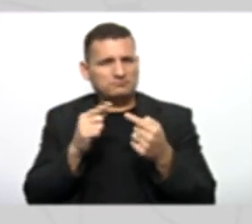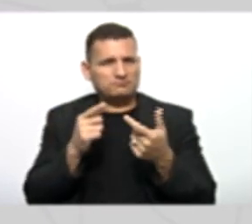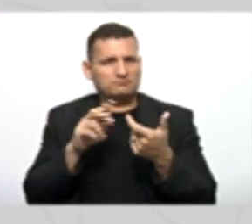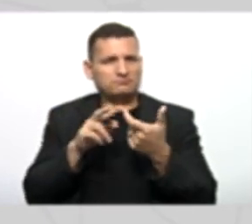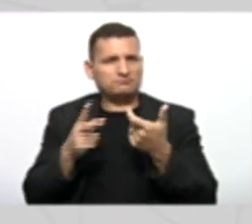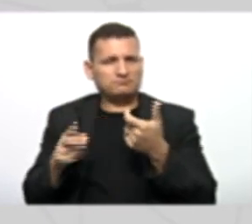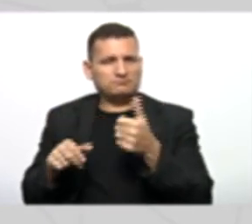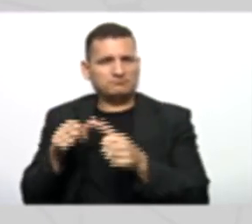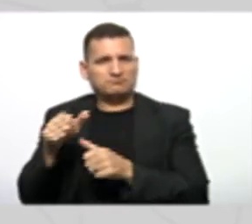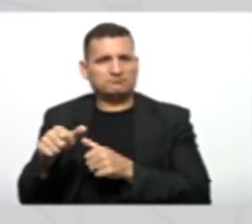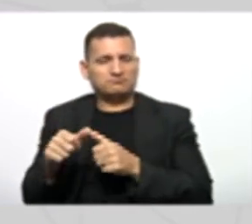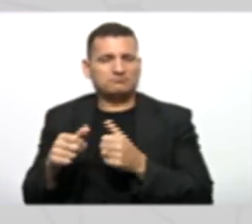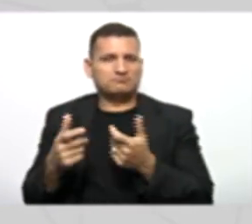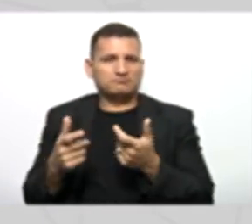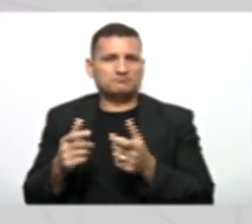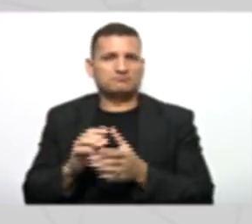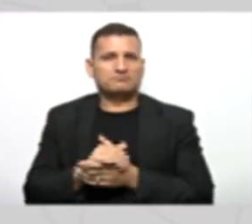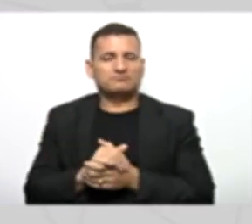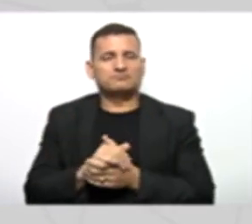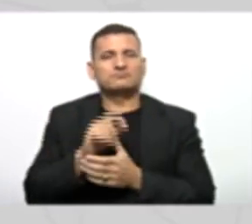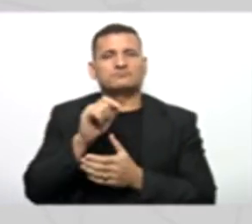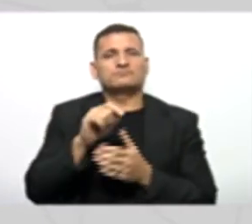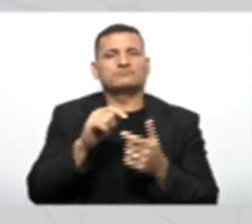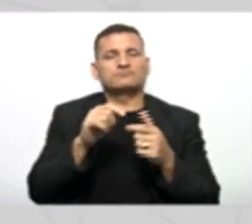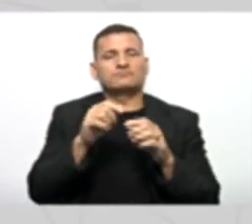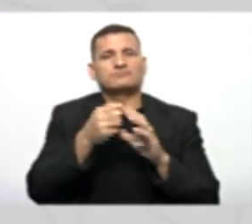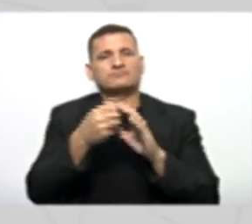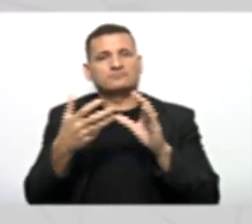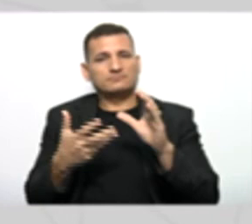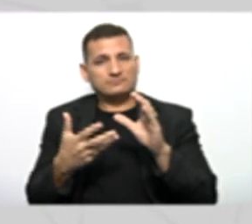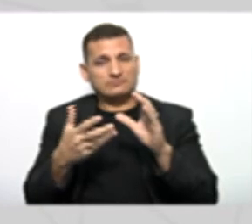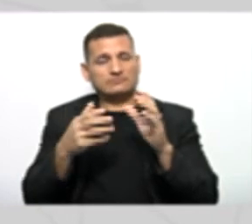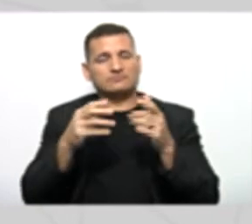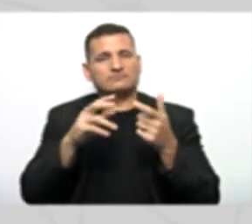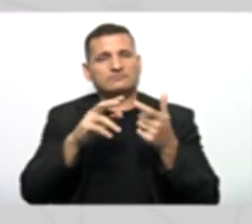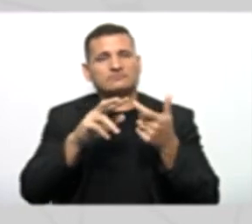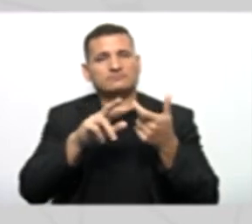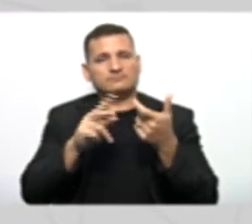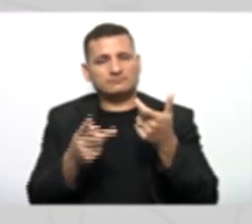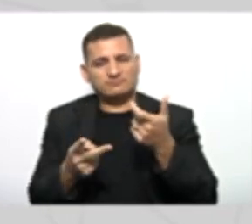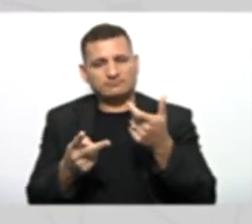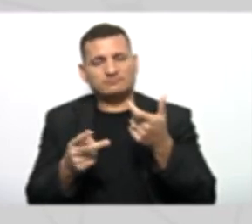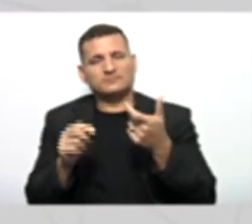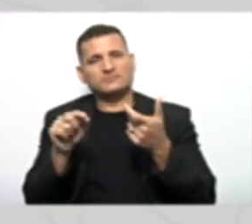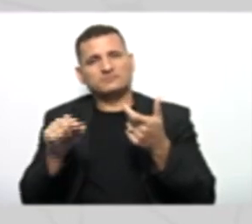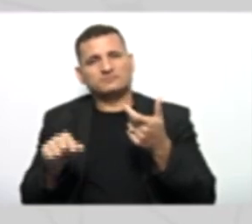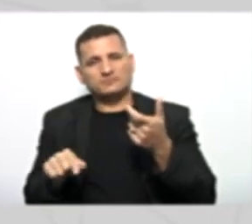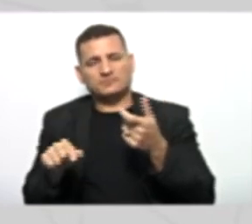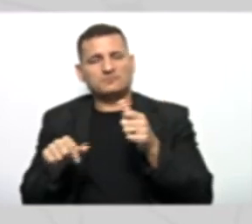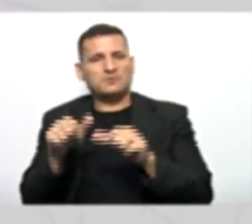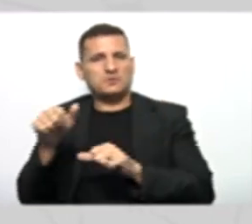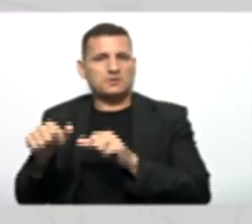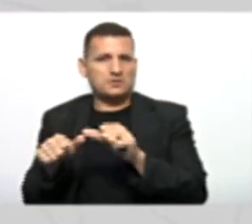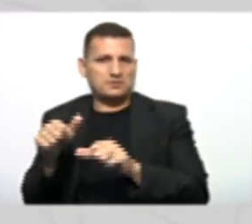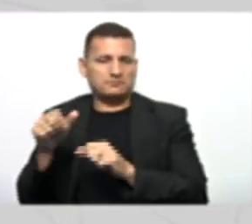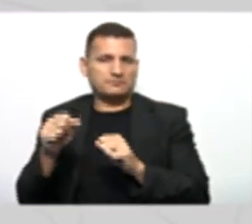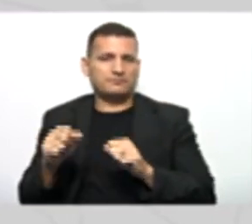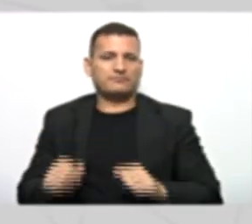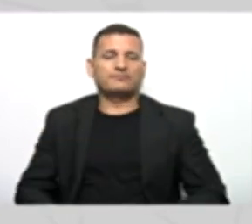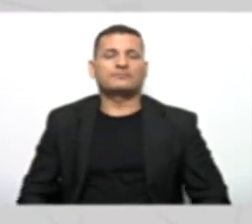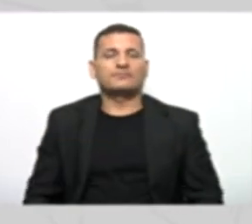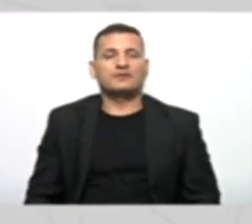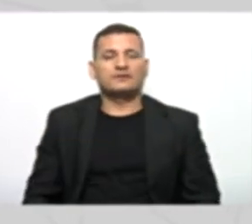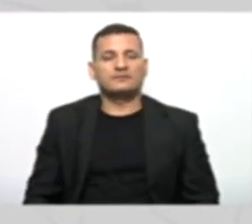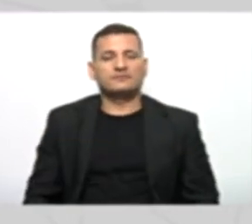herança Que são as variáveis De herança E aí eu posso alterar O valor delas Então Isso Legal Muito bem colocado